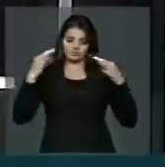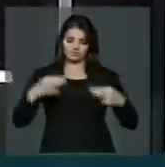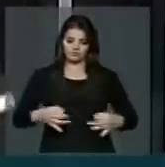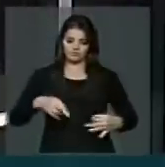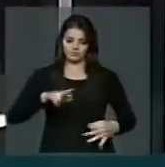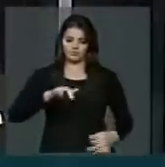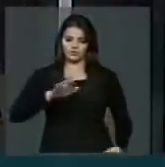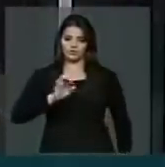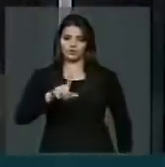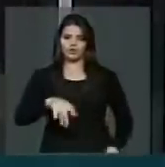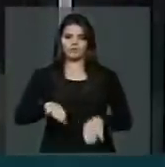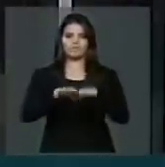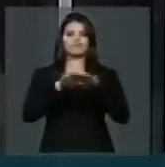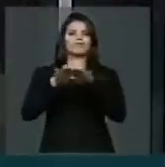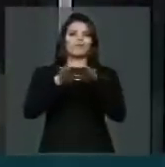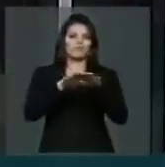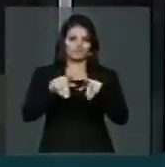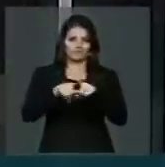mais igual.